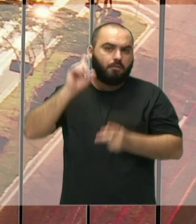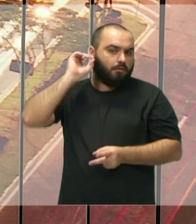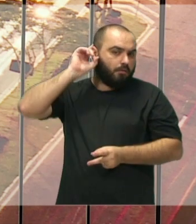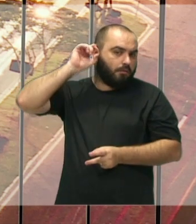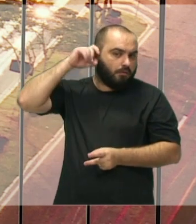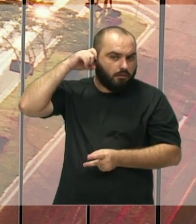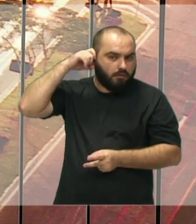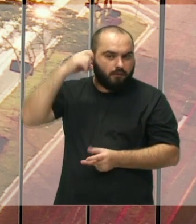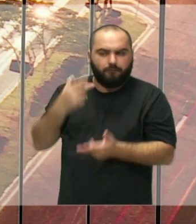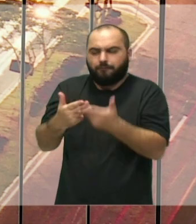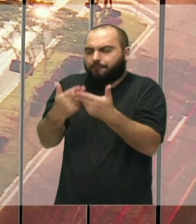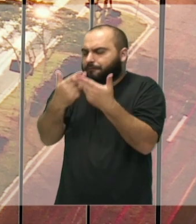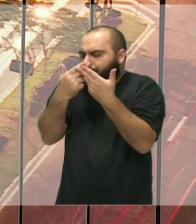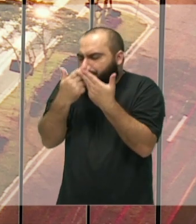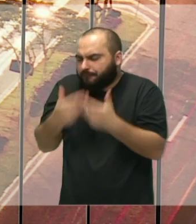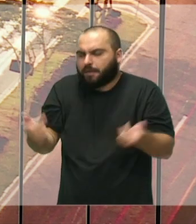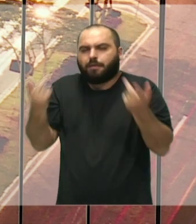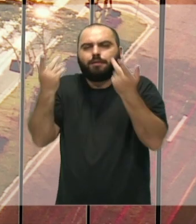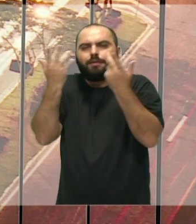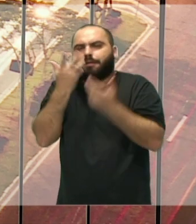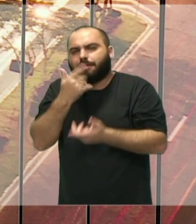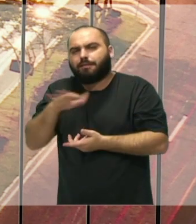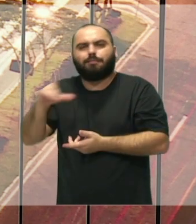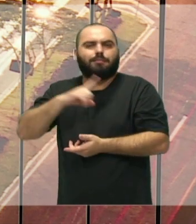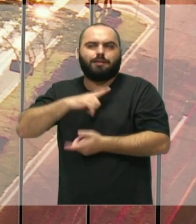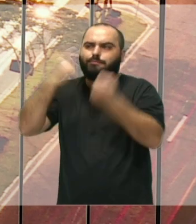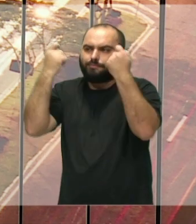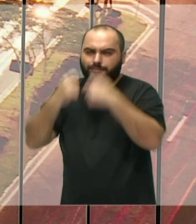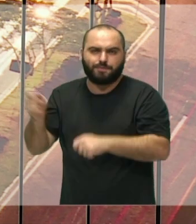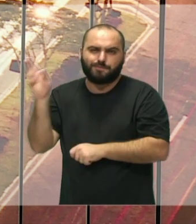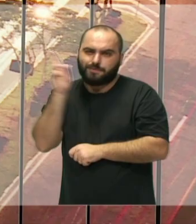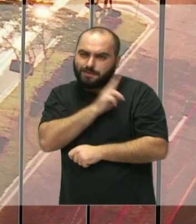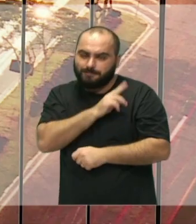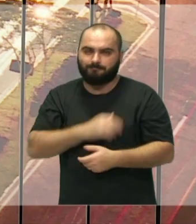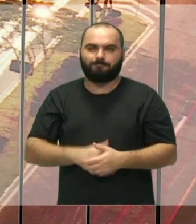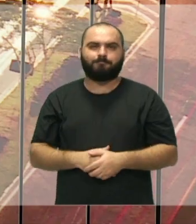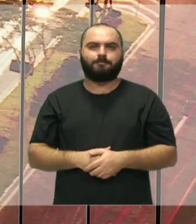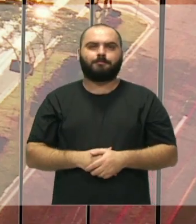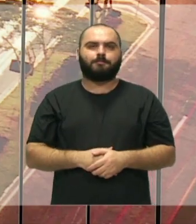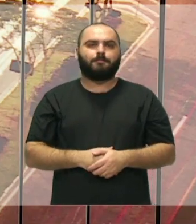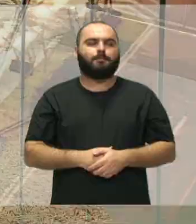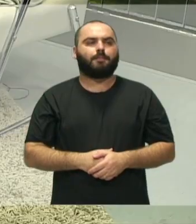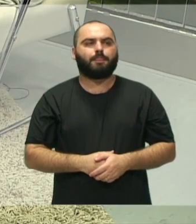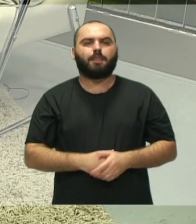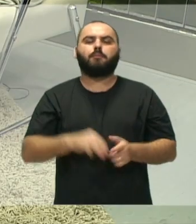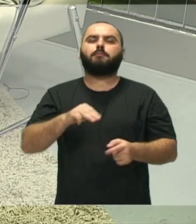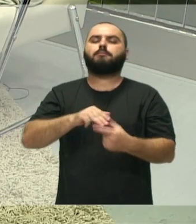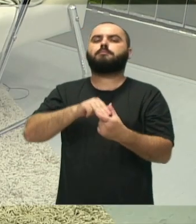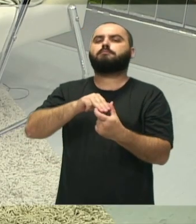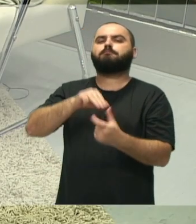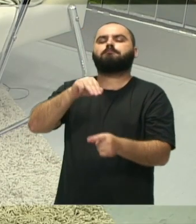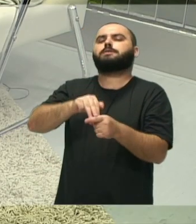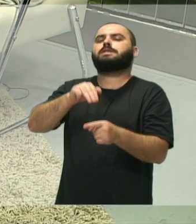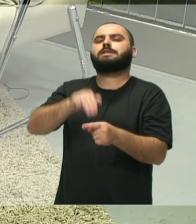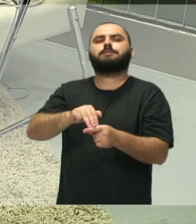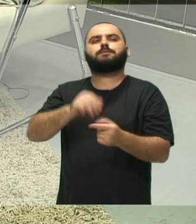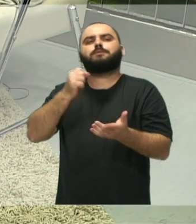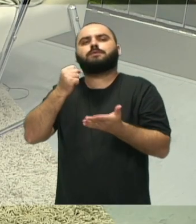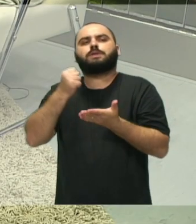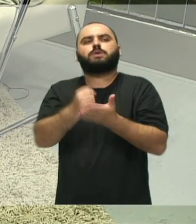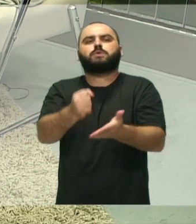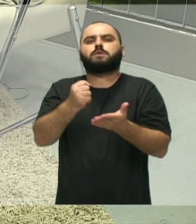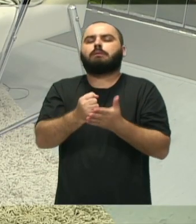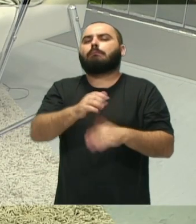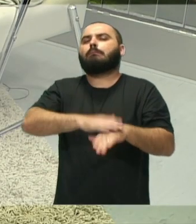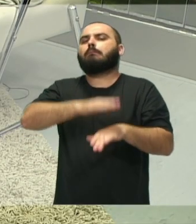entre outras necessidades que as crianças terão. Qual a importância do município se engajar mais nessas políticas públicas aqui na ponta,